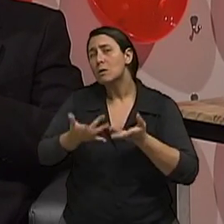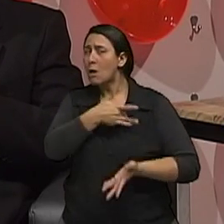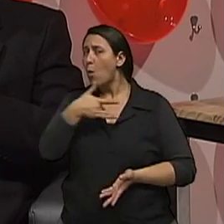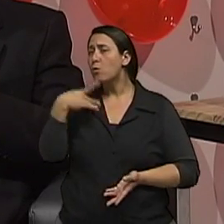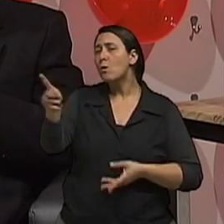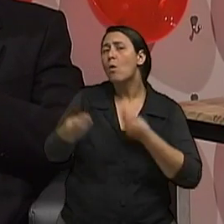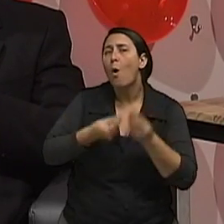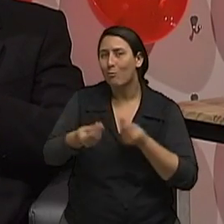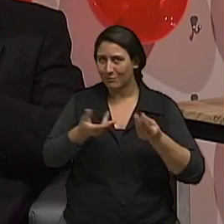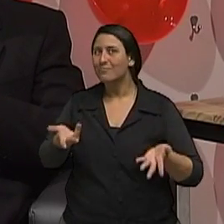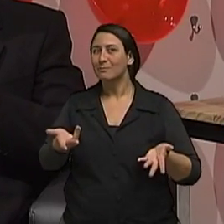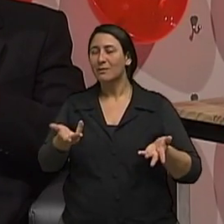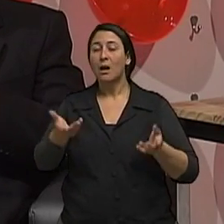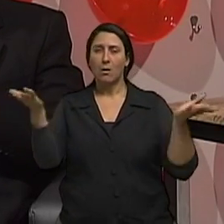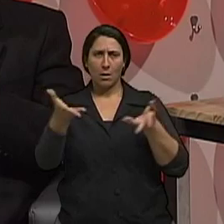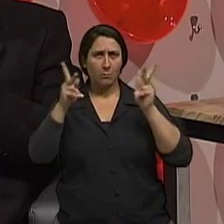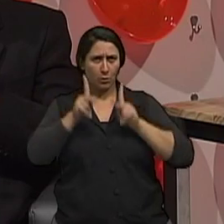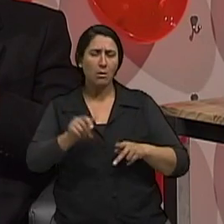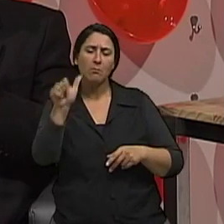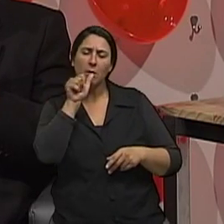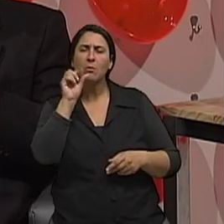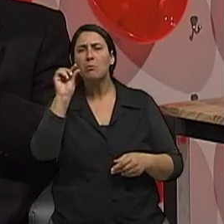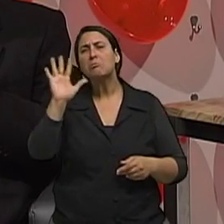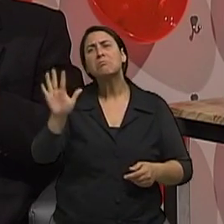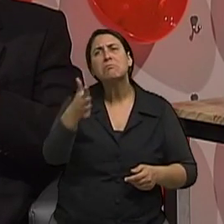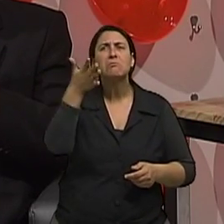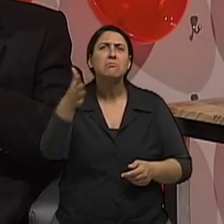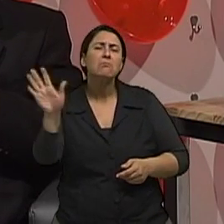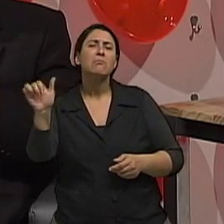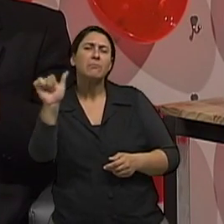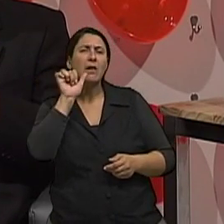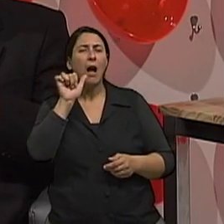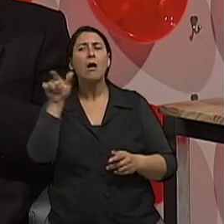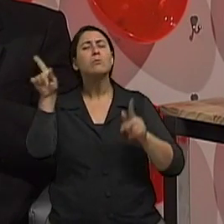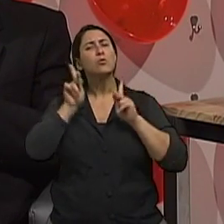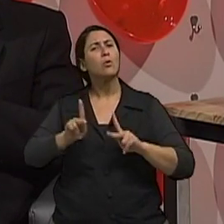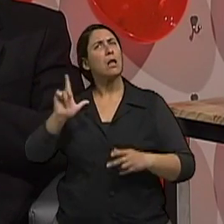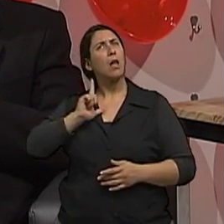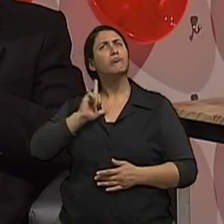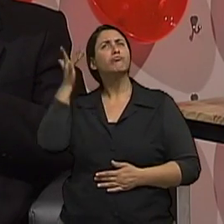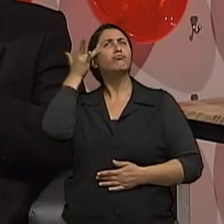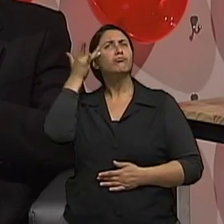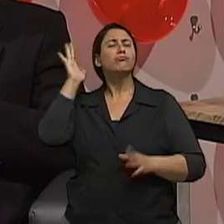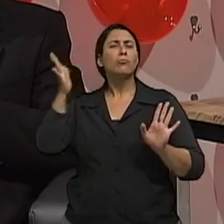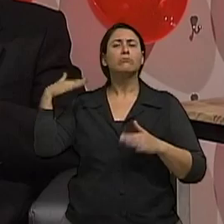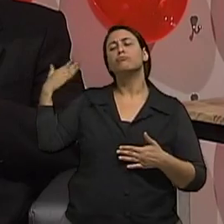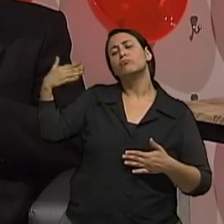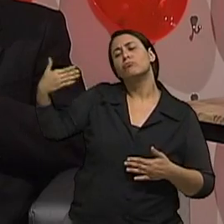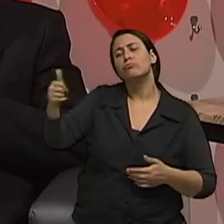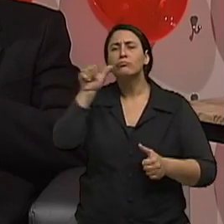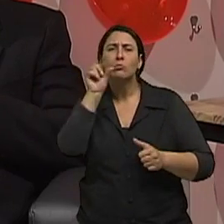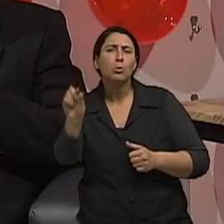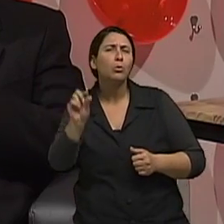bebe é mais, moderadamente, é mais inteligente, tem maior número educacional, etc, etc. Então, nós não sabemos se não está associado a esses